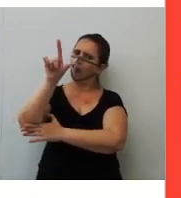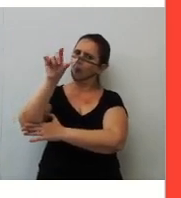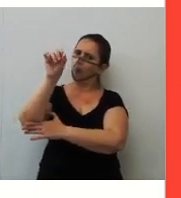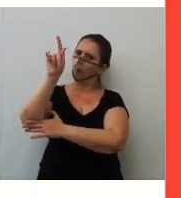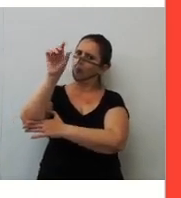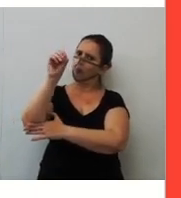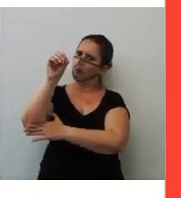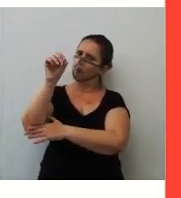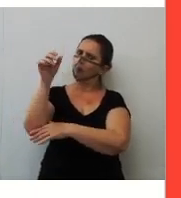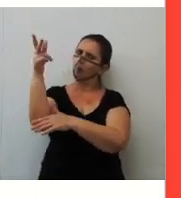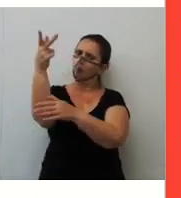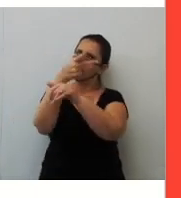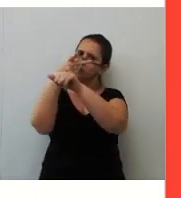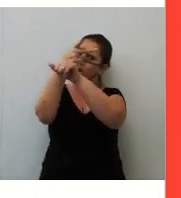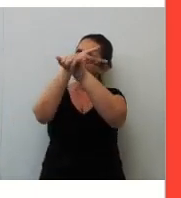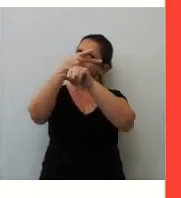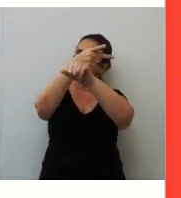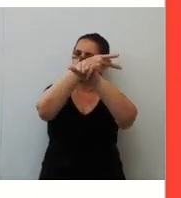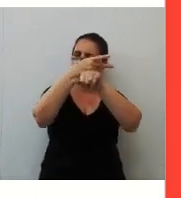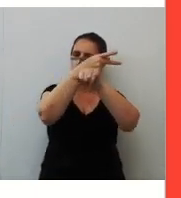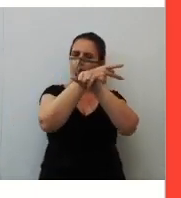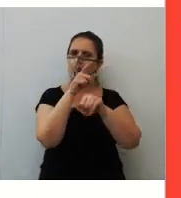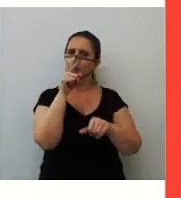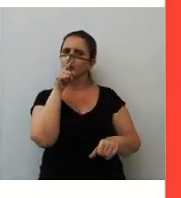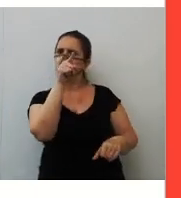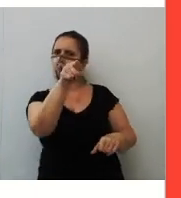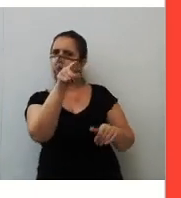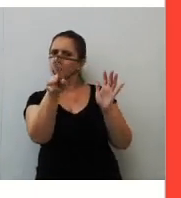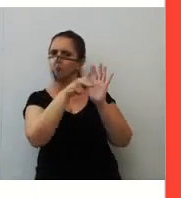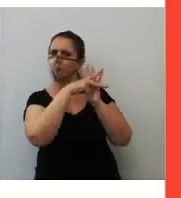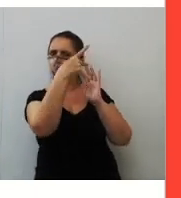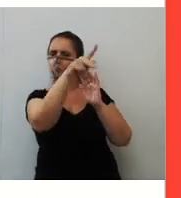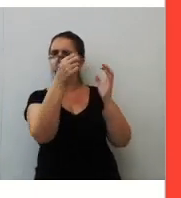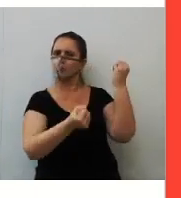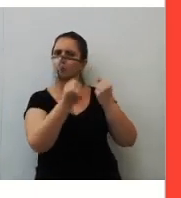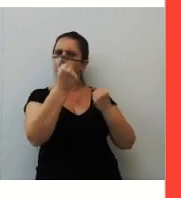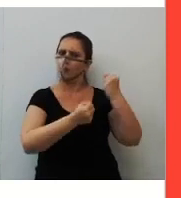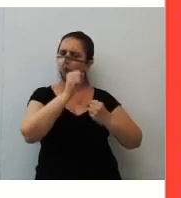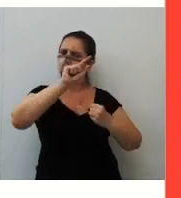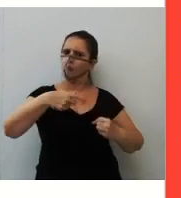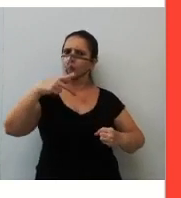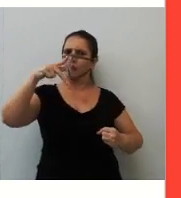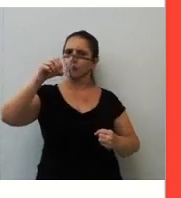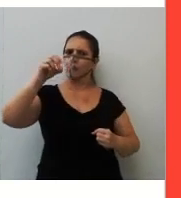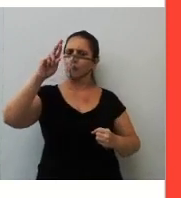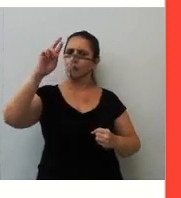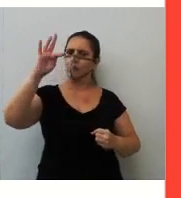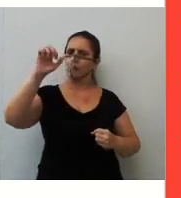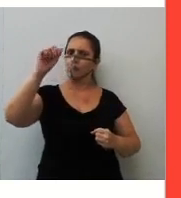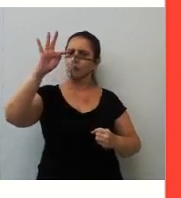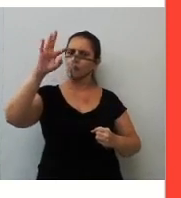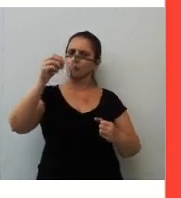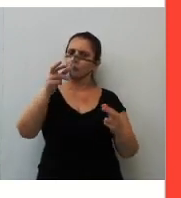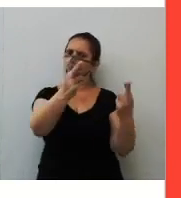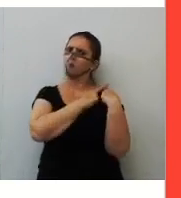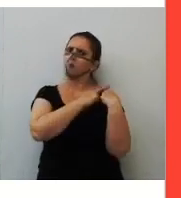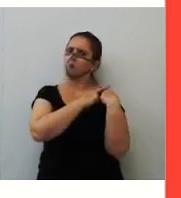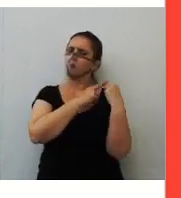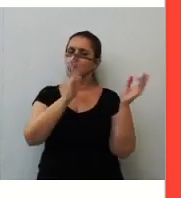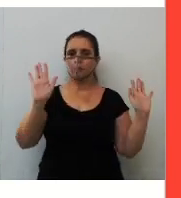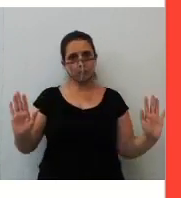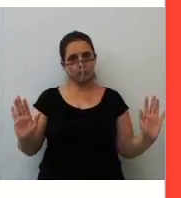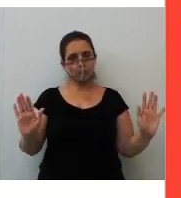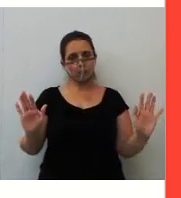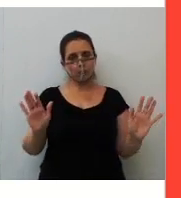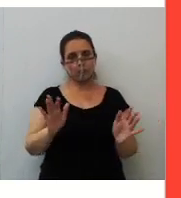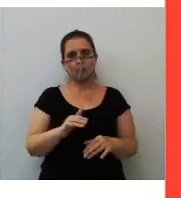Relação de conclusão. Você é o proprietário do carro, portanto, é o responsável. Ó,